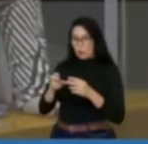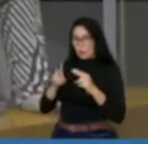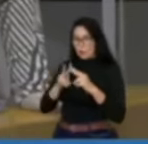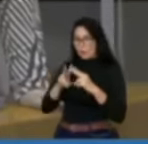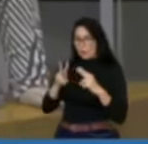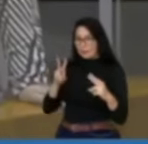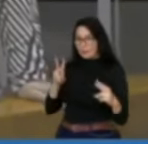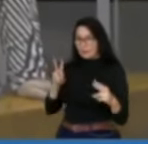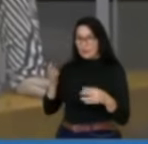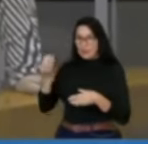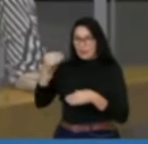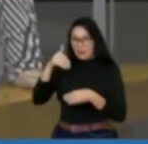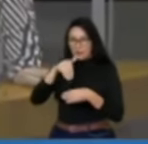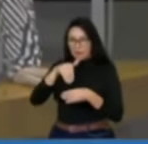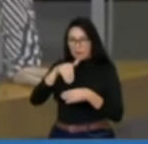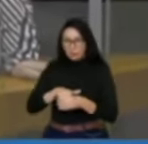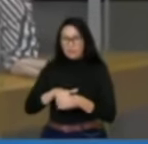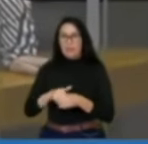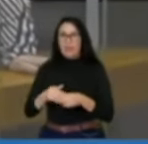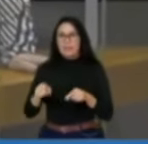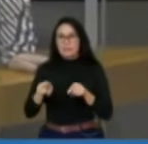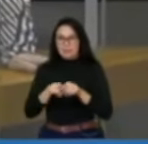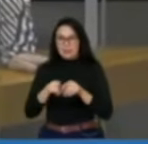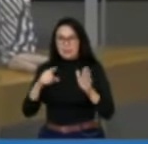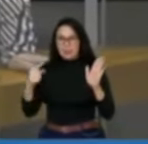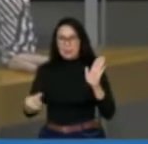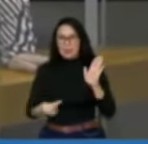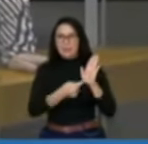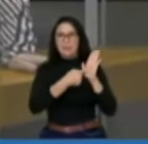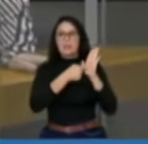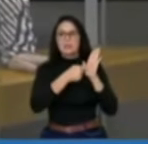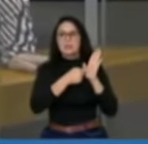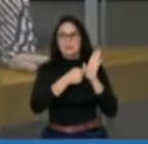votar, como sempre faço, mas também para denunciar esse absurdo.